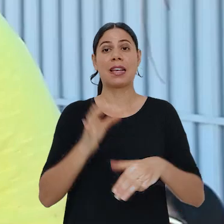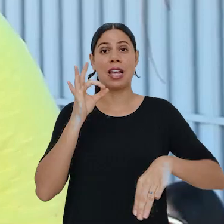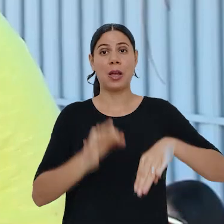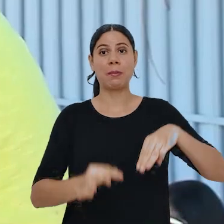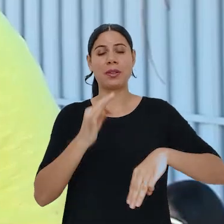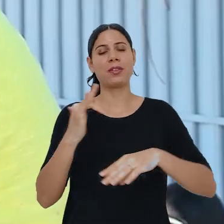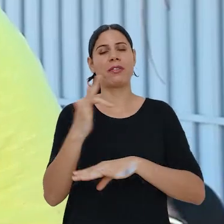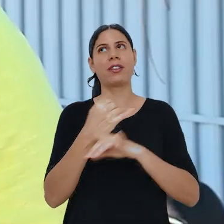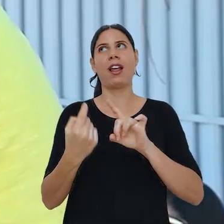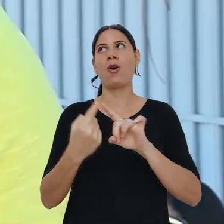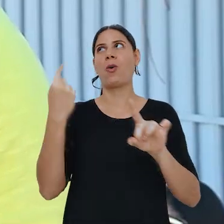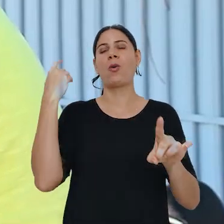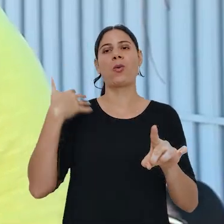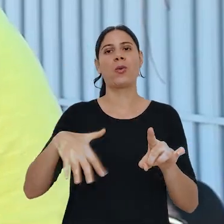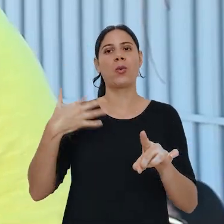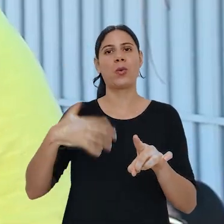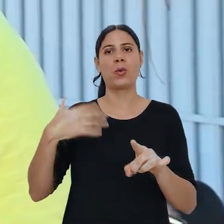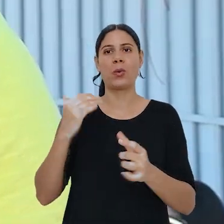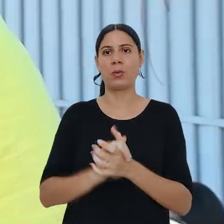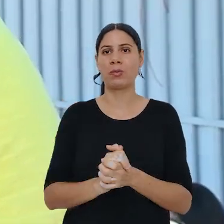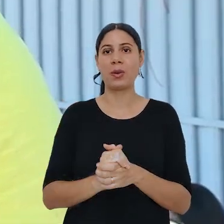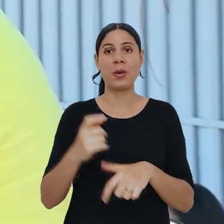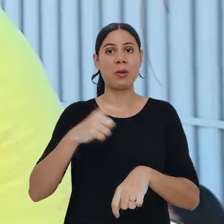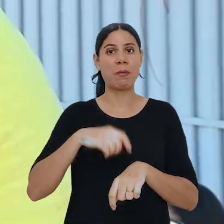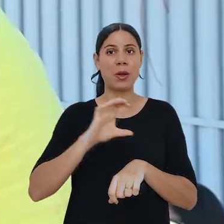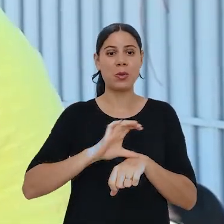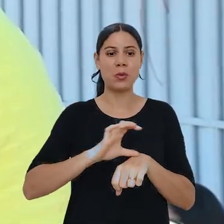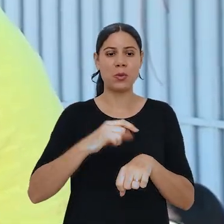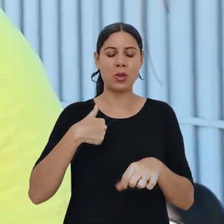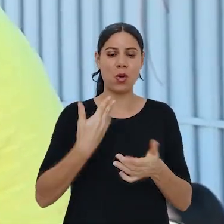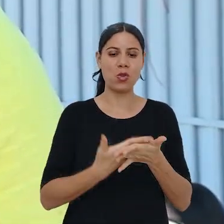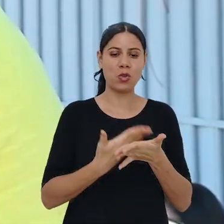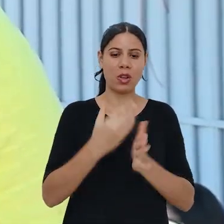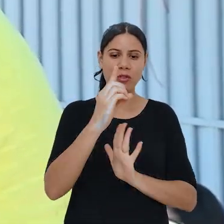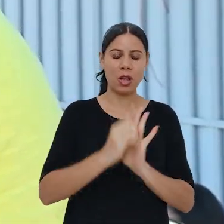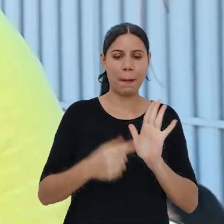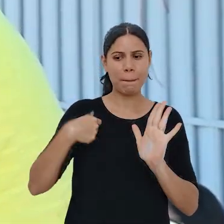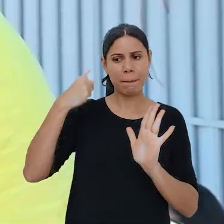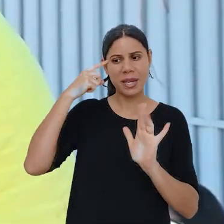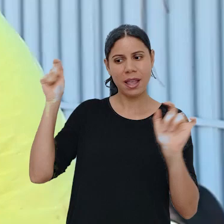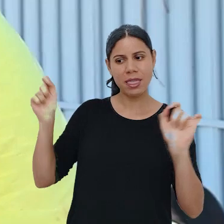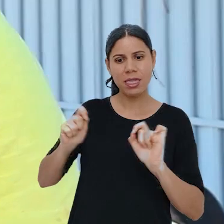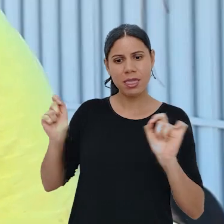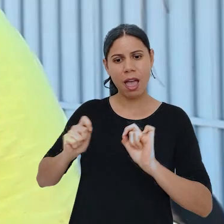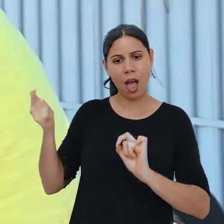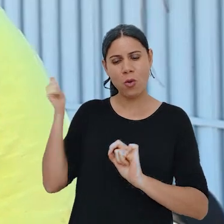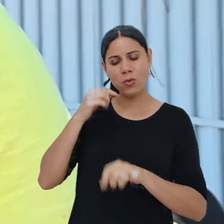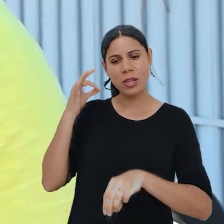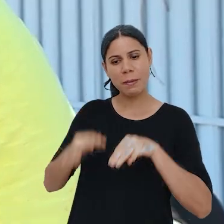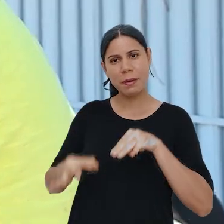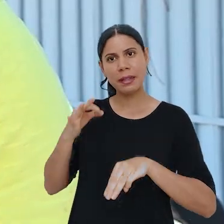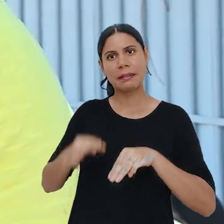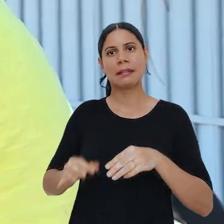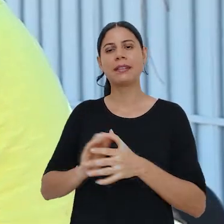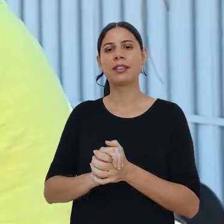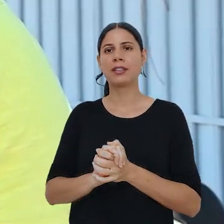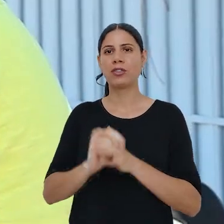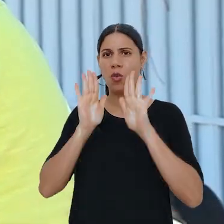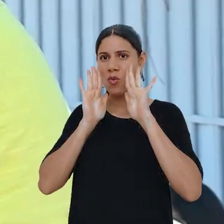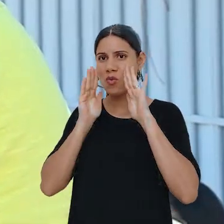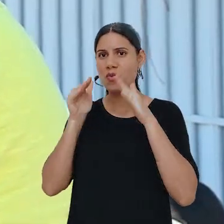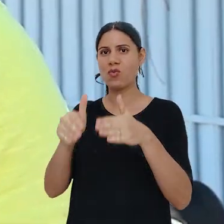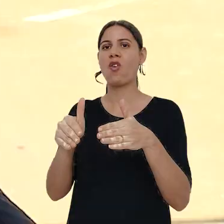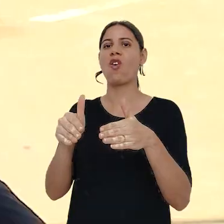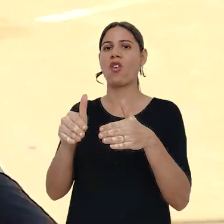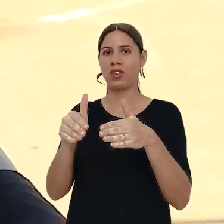magistratura federal é um sonho antigo. Desde a graduação, que eu, estudando direito, vi que era possível chegar à magistratura, foquei